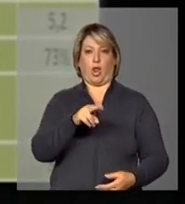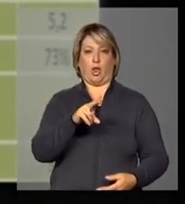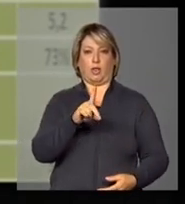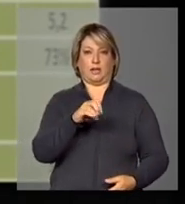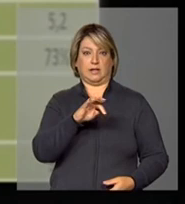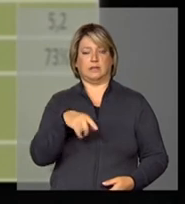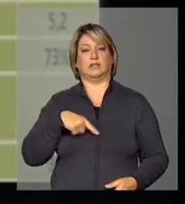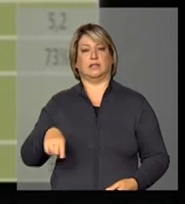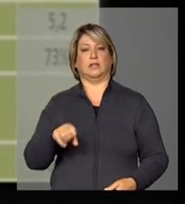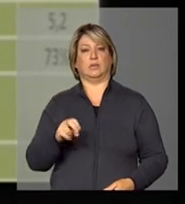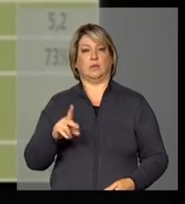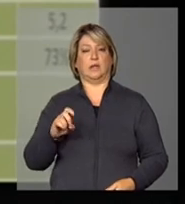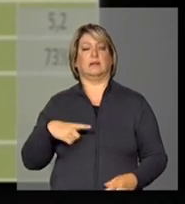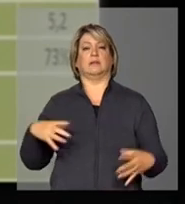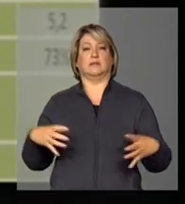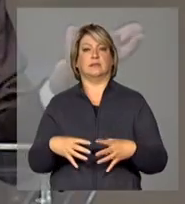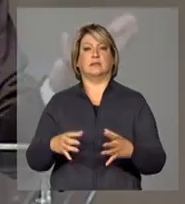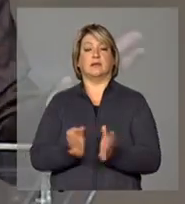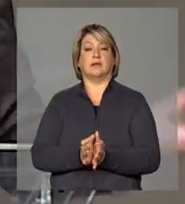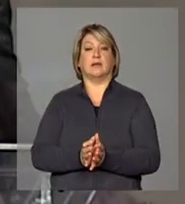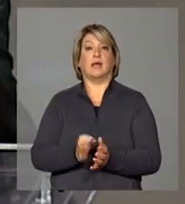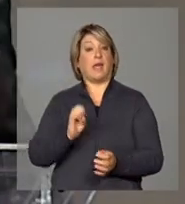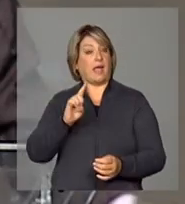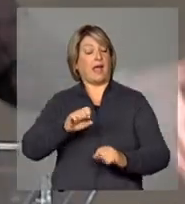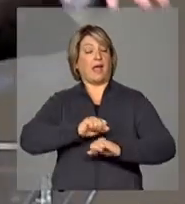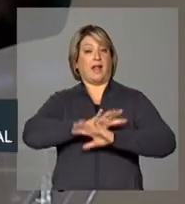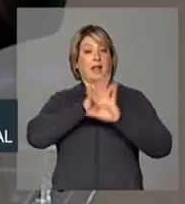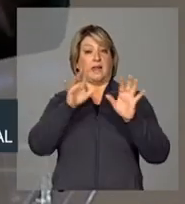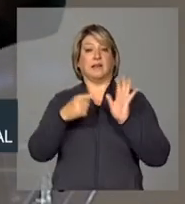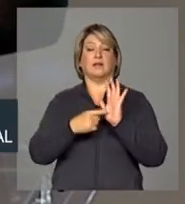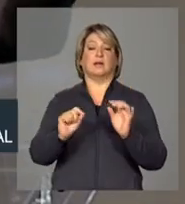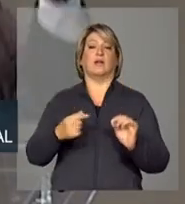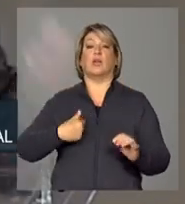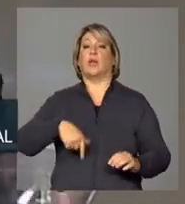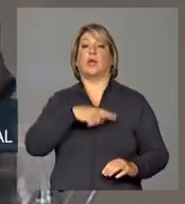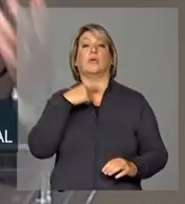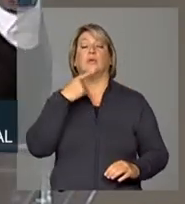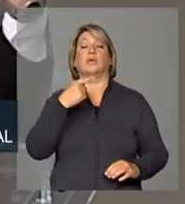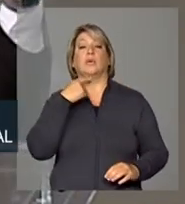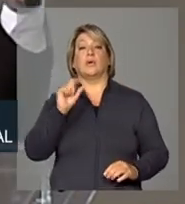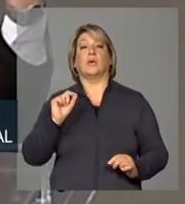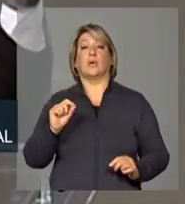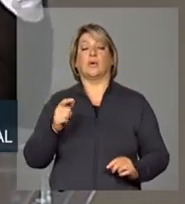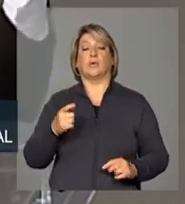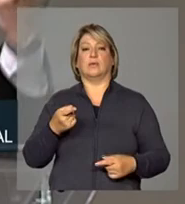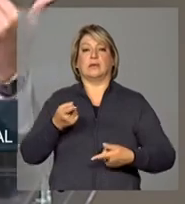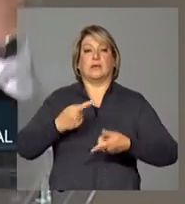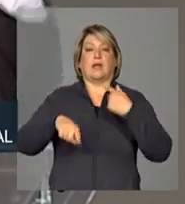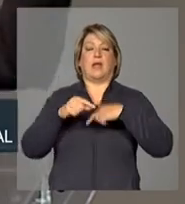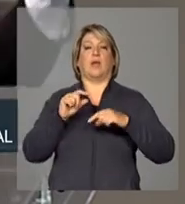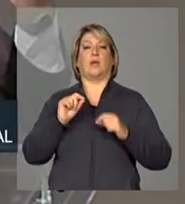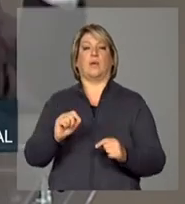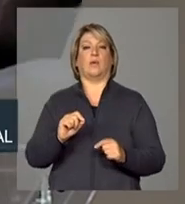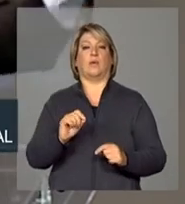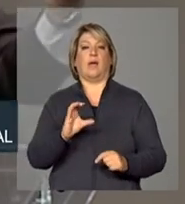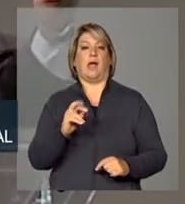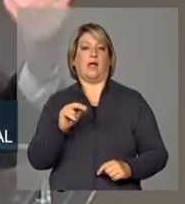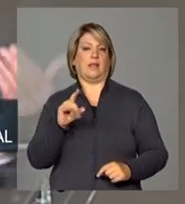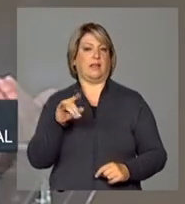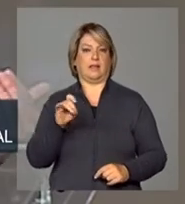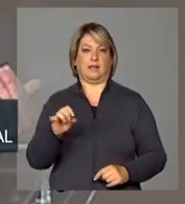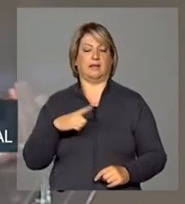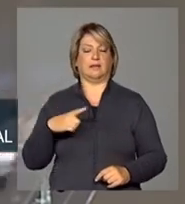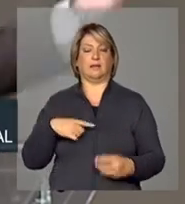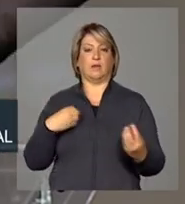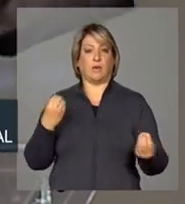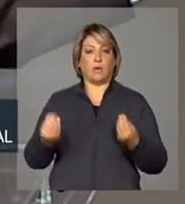óbvio que nós não podemos pensar em continuar dando esse salto de calidades, nós não temos como pensar em consolidar um novo modelo de